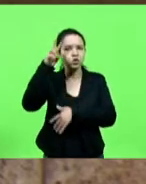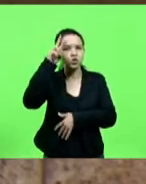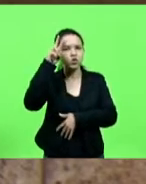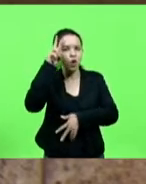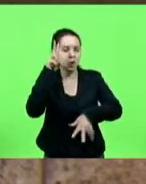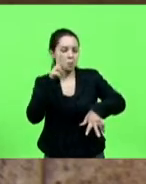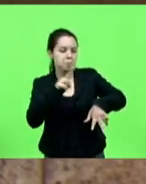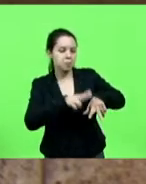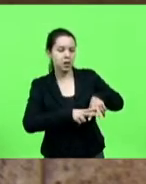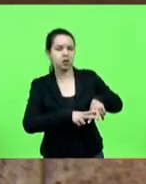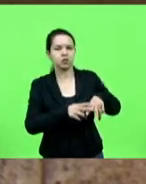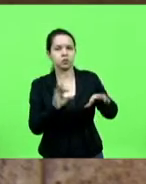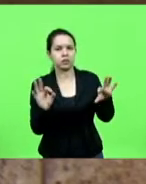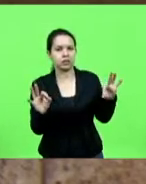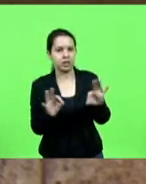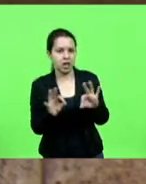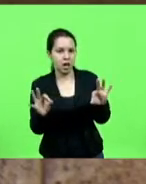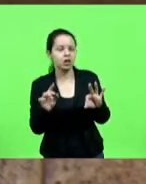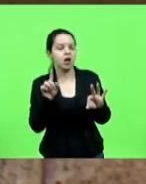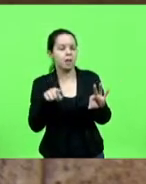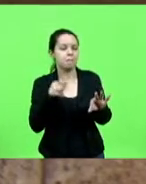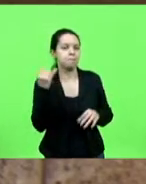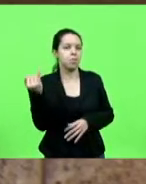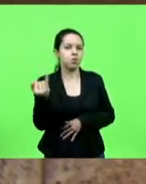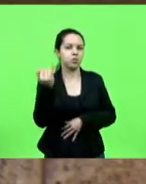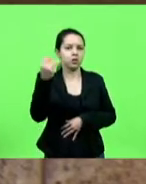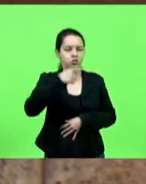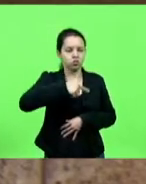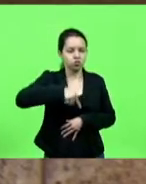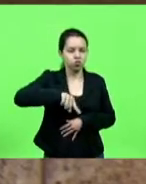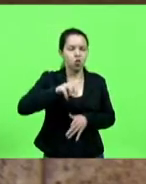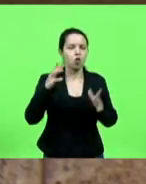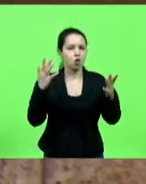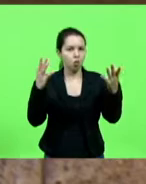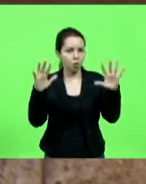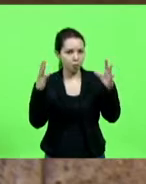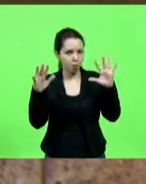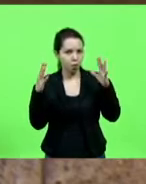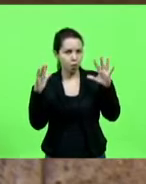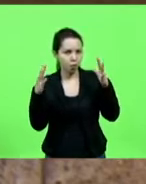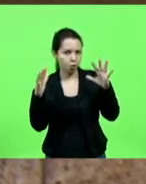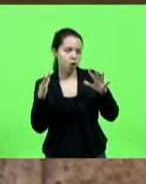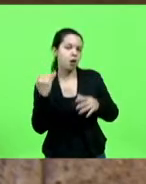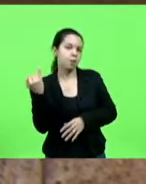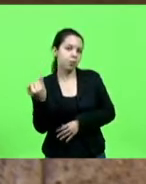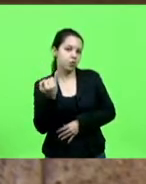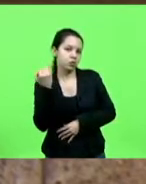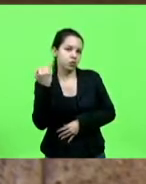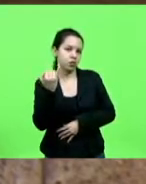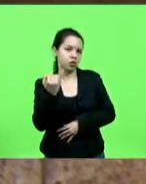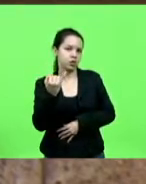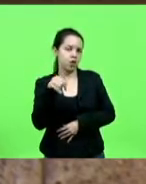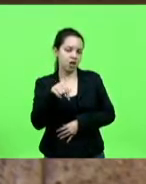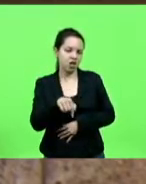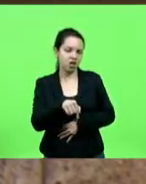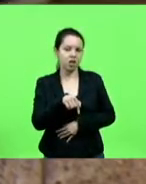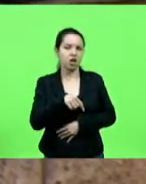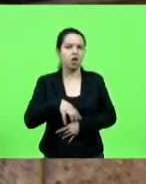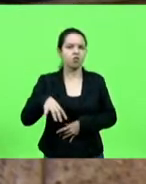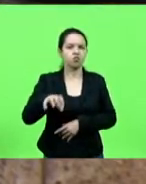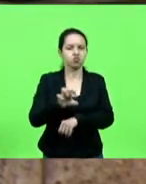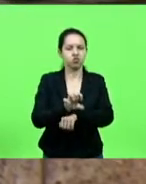Isso vai ser muito importante para a gente poder comemorar dessa forma mesmo, que não está rodeado de carniceiros,